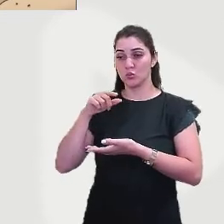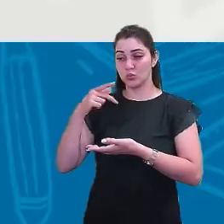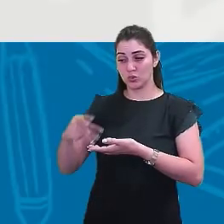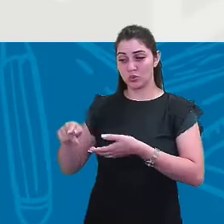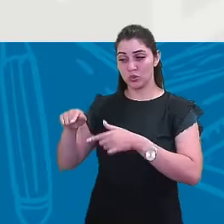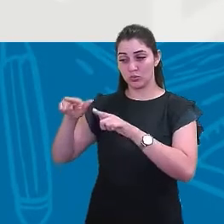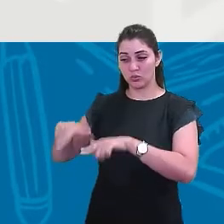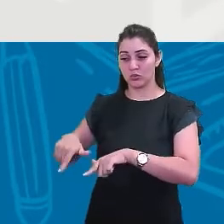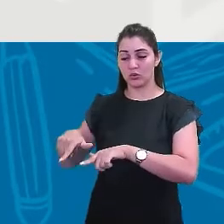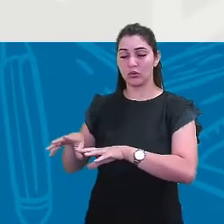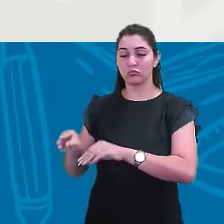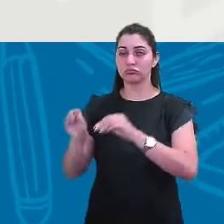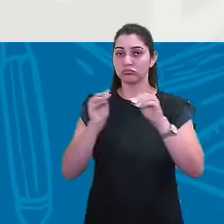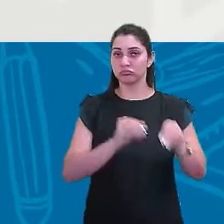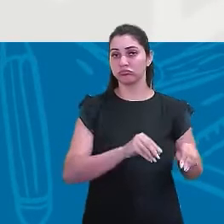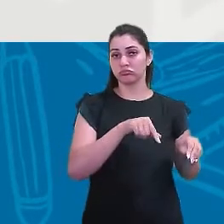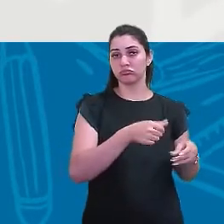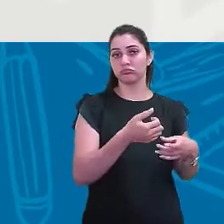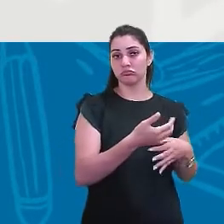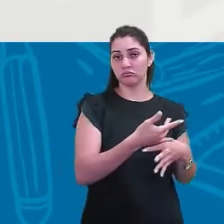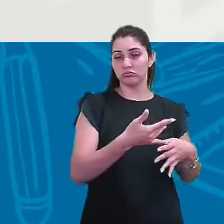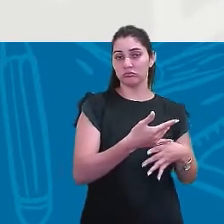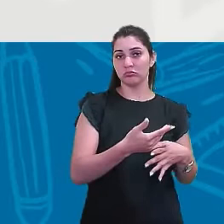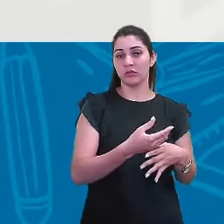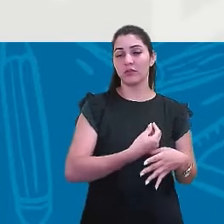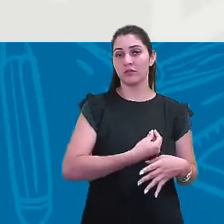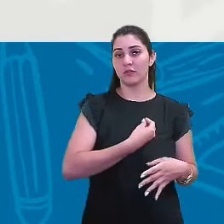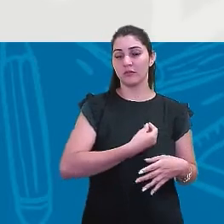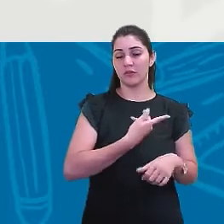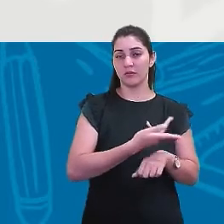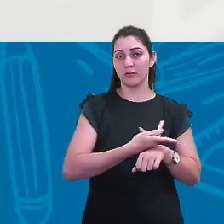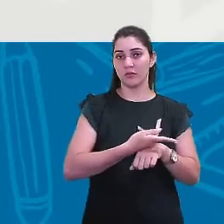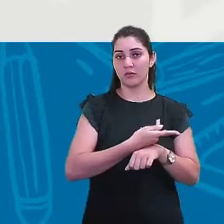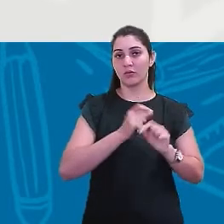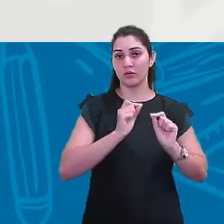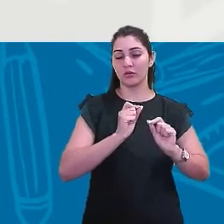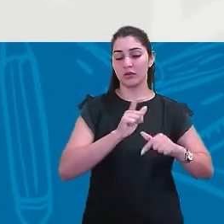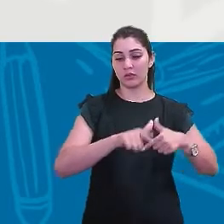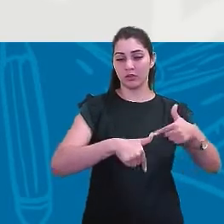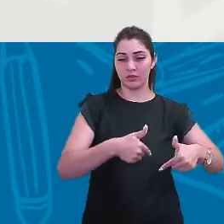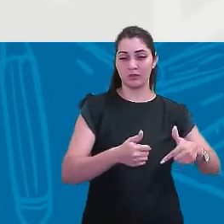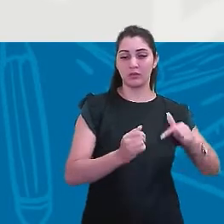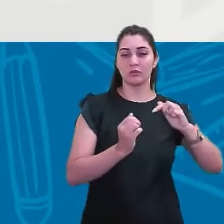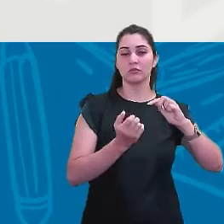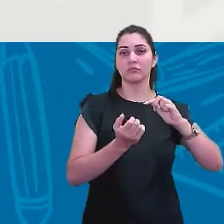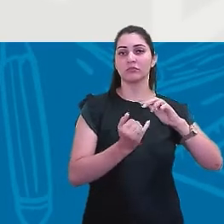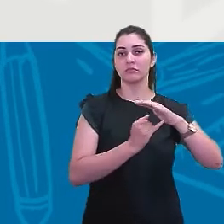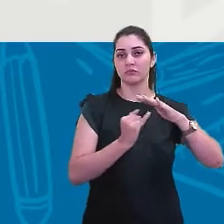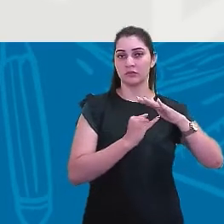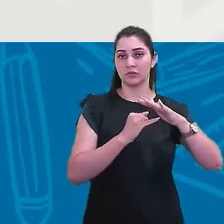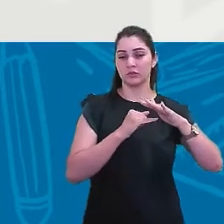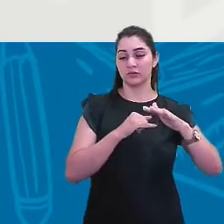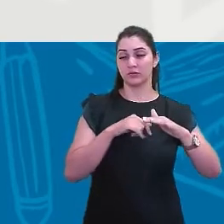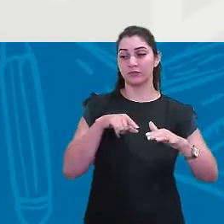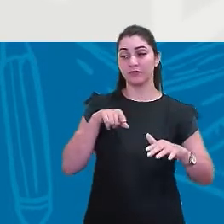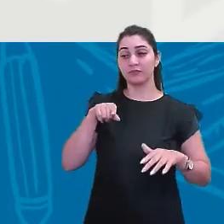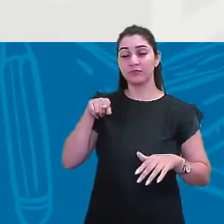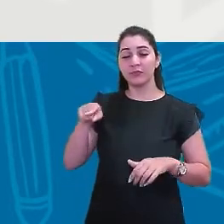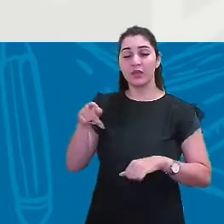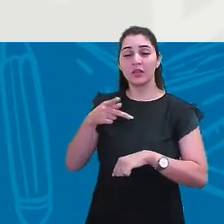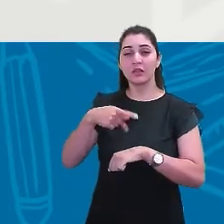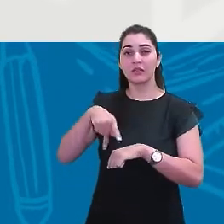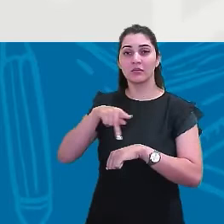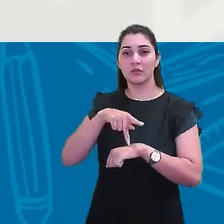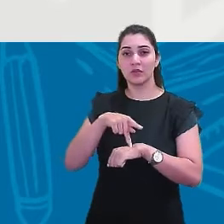ia para as grandes cidades, viver nas grandes cidades e procurar emprego na indústria. Esses países, os